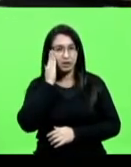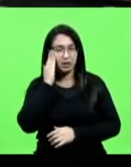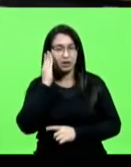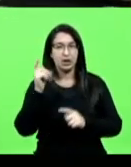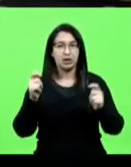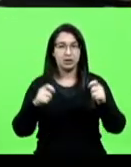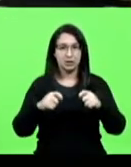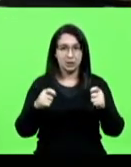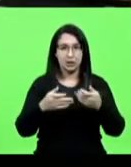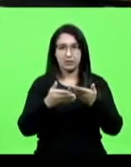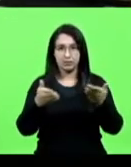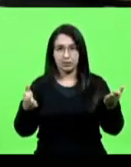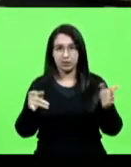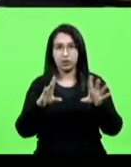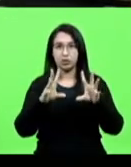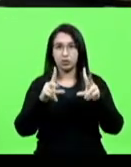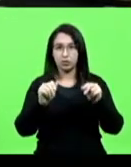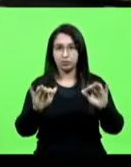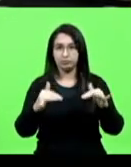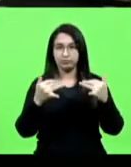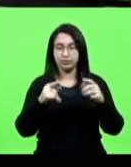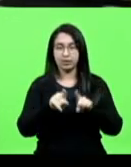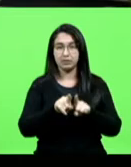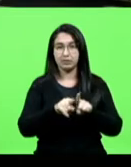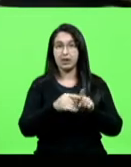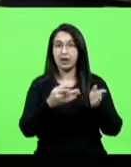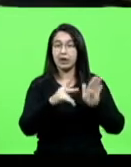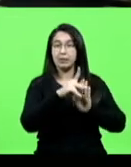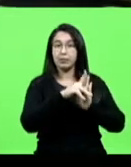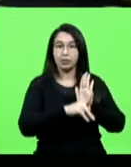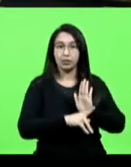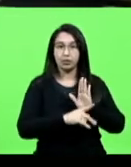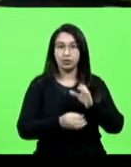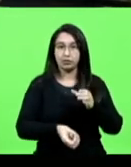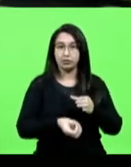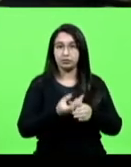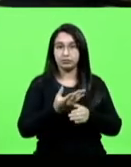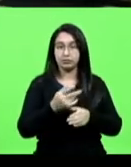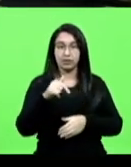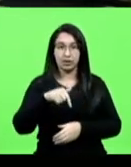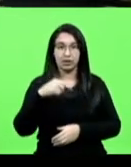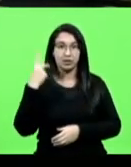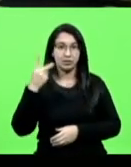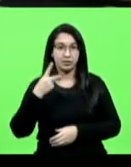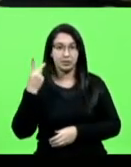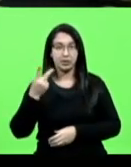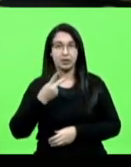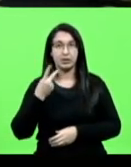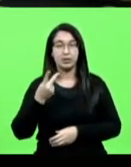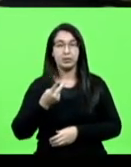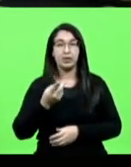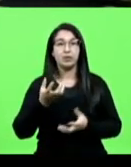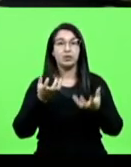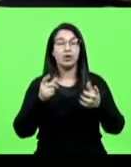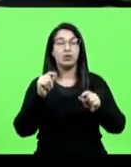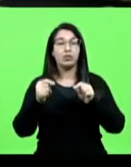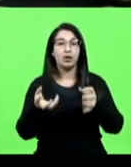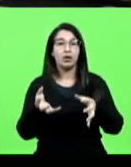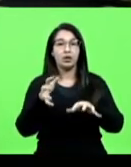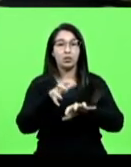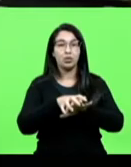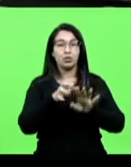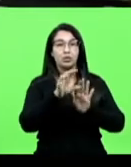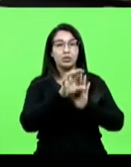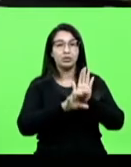entender, que o projeto de origem, é lógico, do parlamento, ele visa incluir no currículo da educação